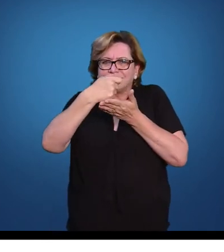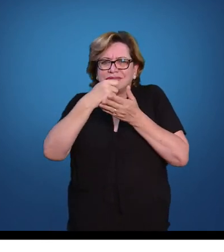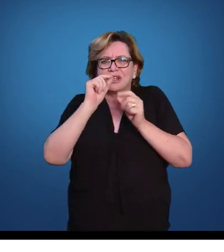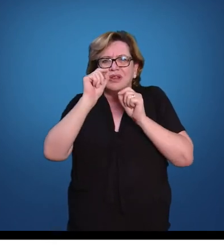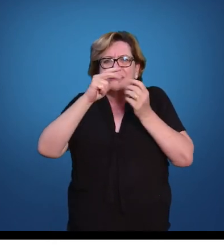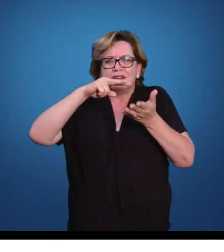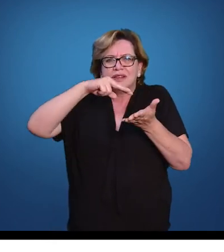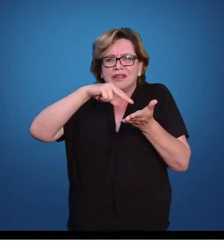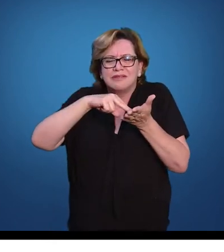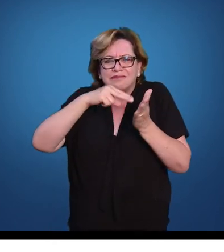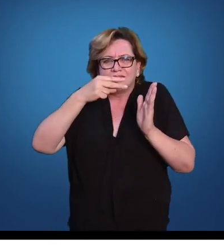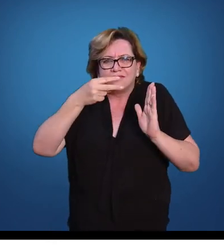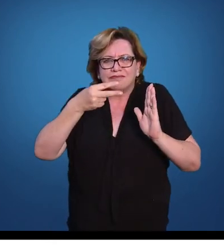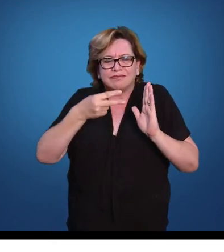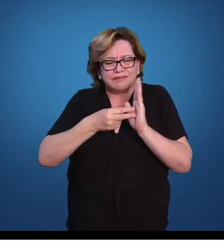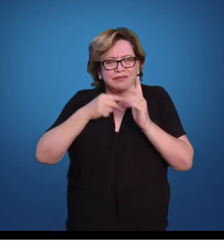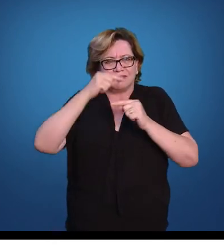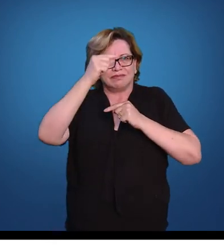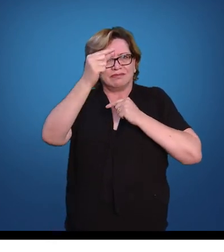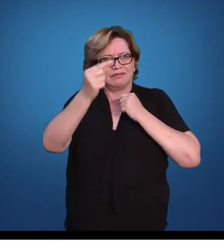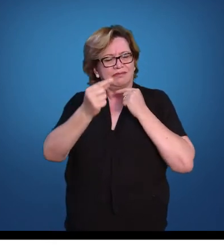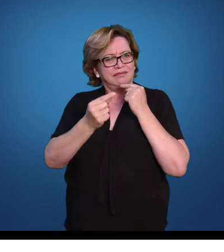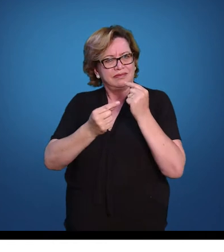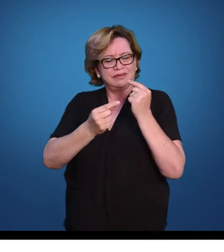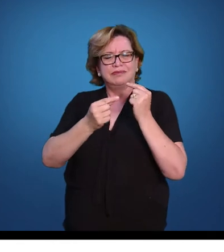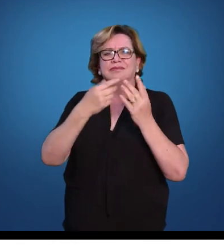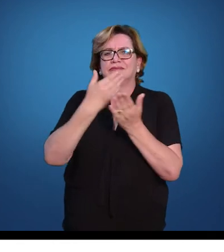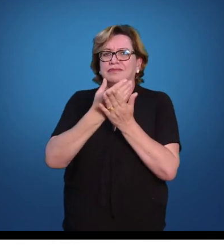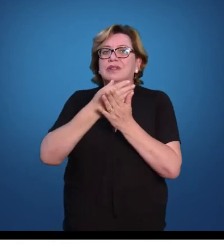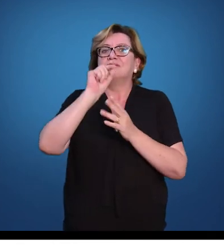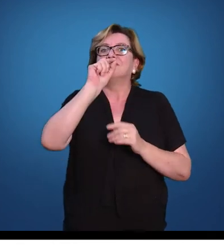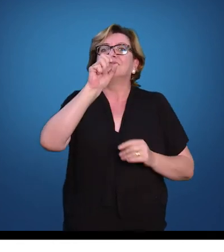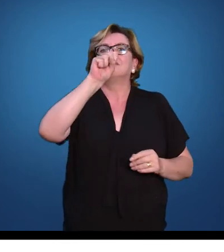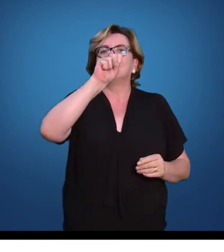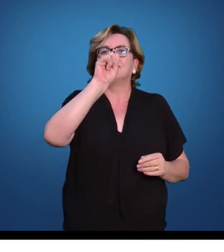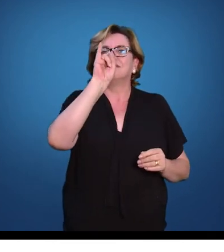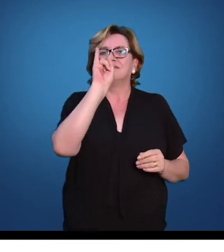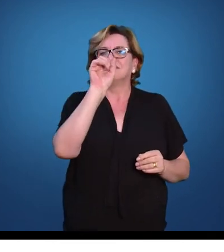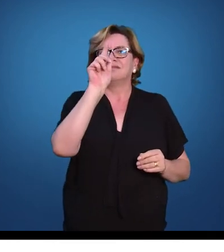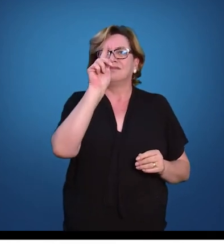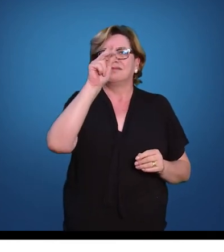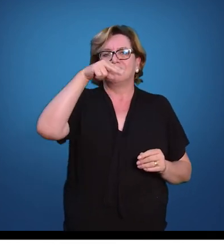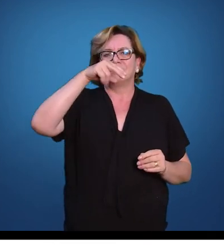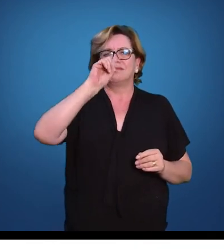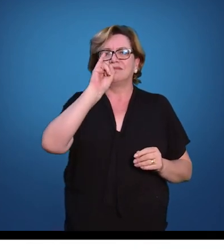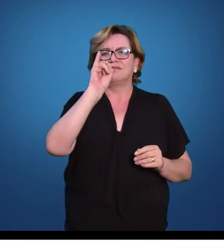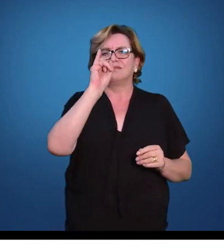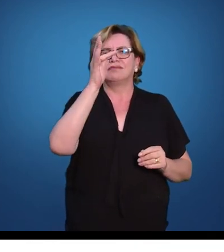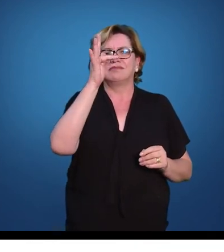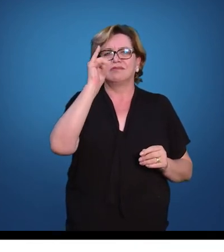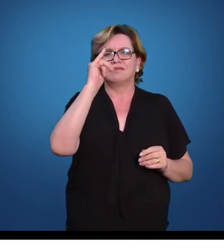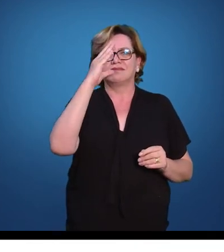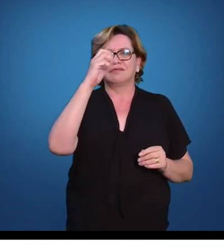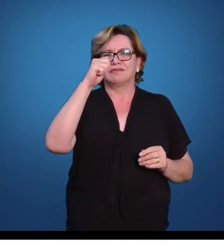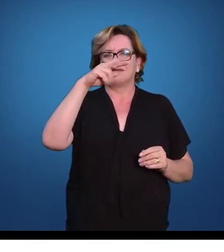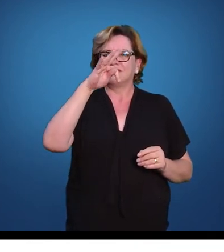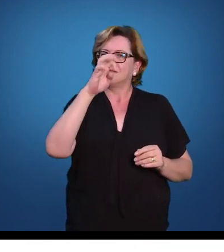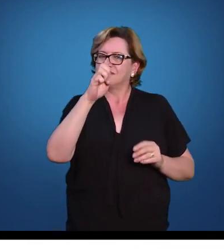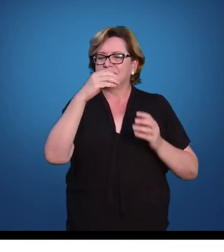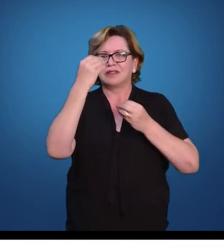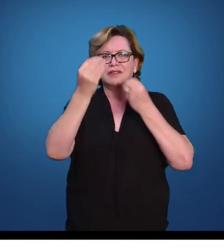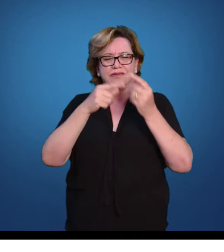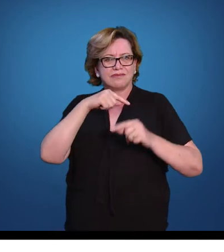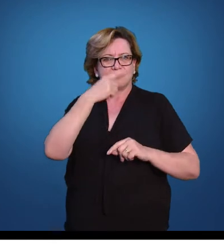no significante, nós vamos depois estudar bem o que é essa ideia de significante, naquilo que a gente diz, que a gente ouve, para que você